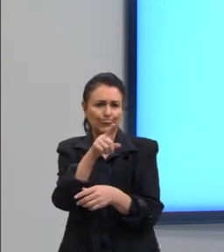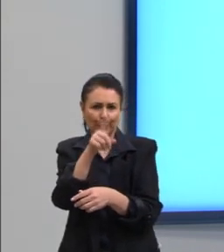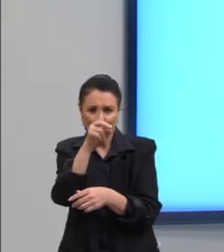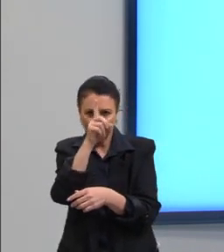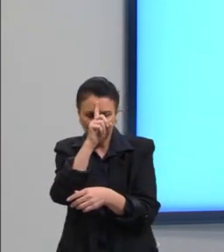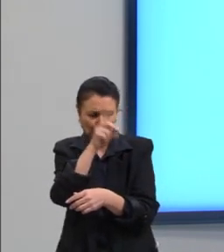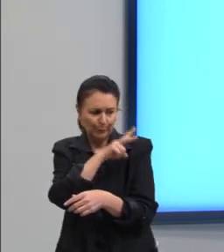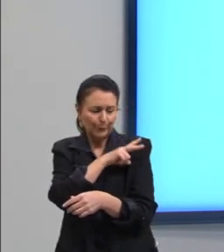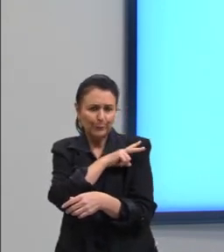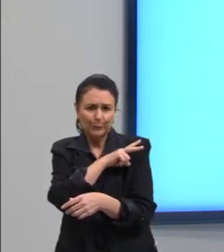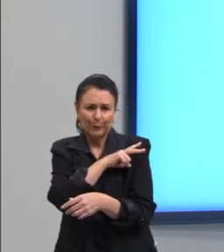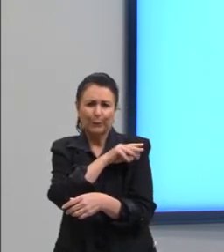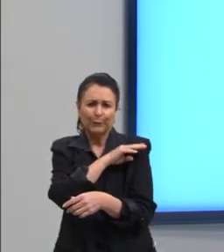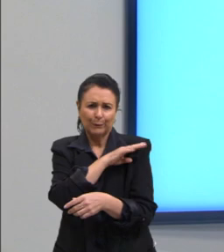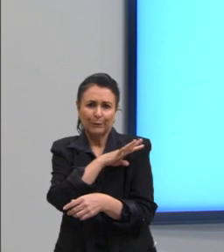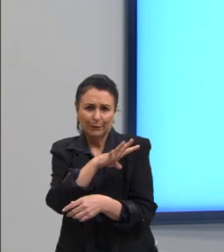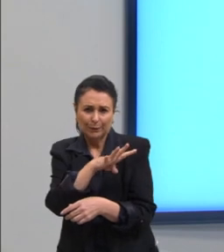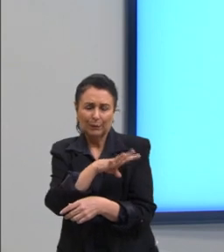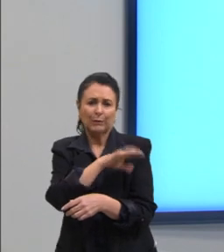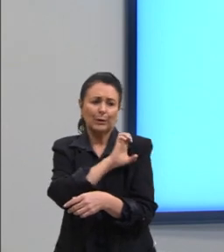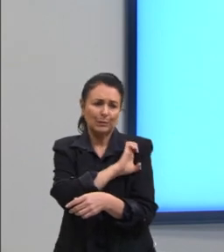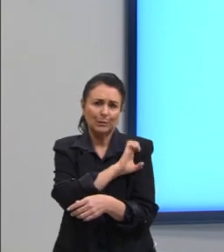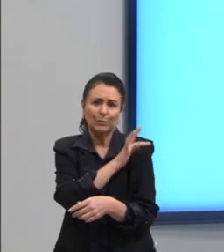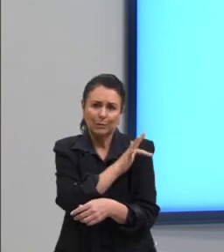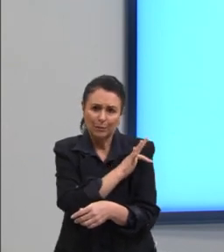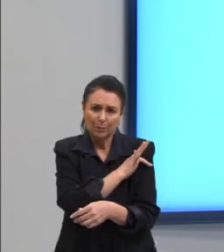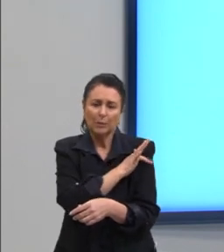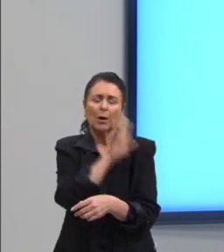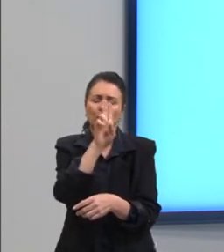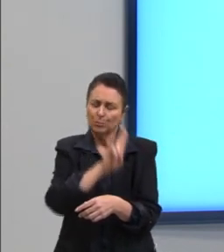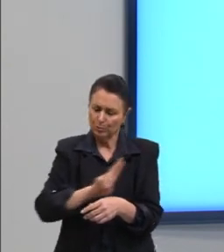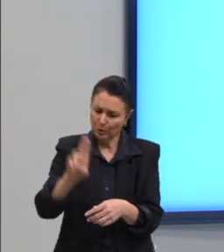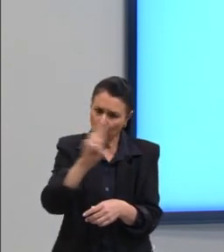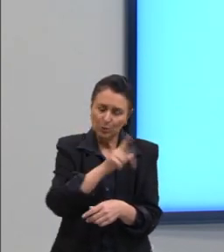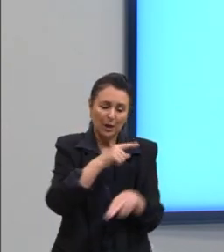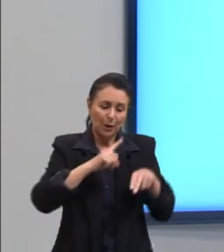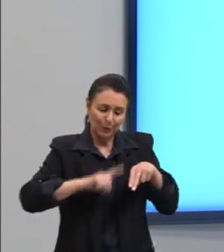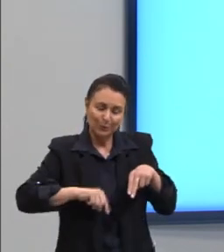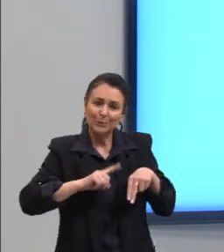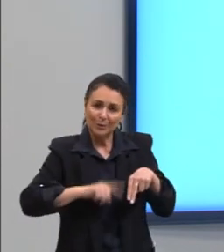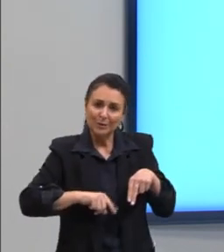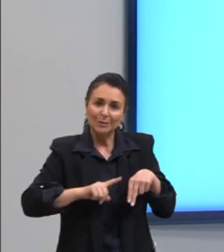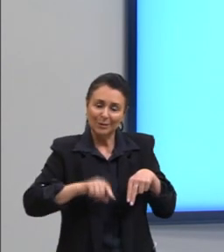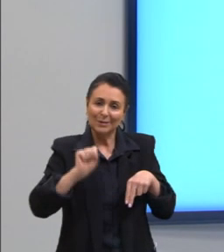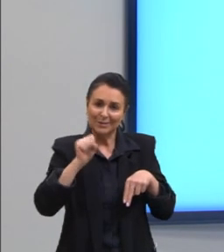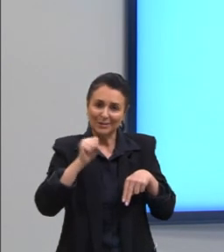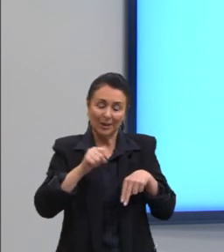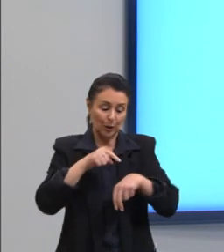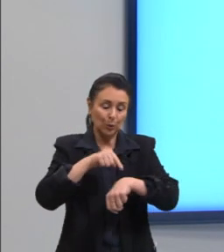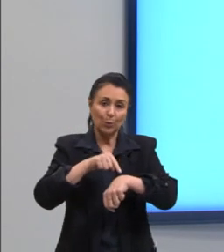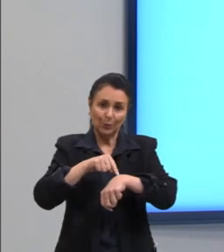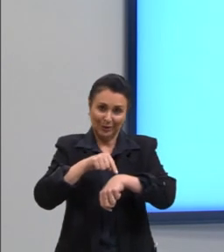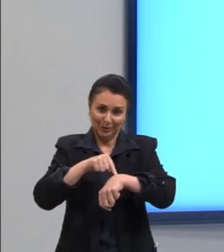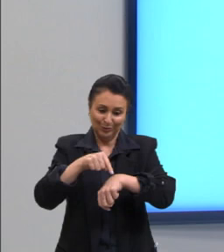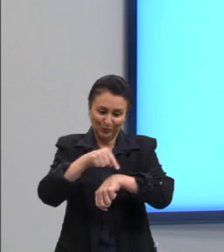iniciais e a gente aprende utilizando então os números naturais que constam então no relógio